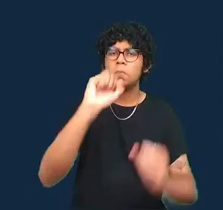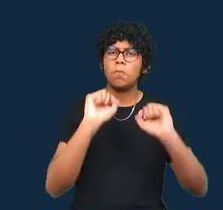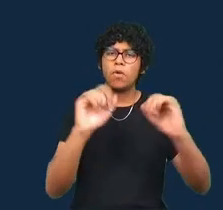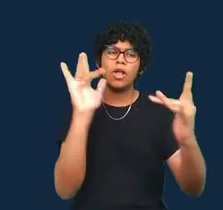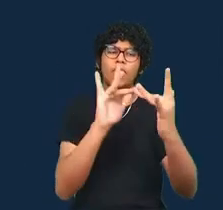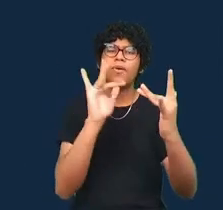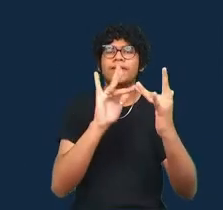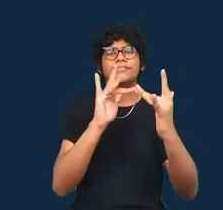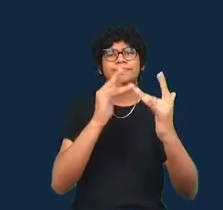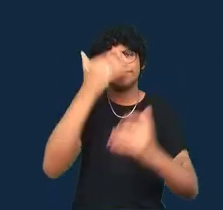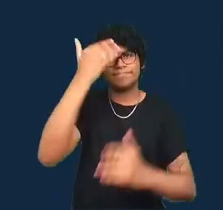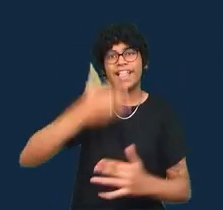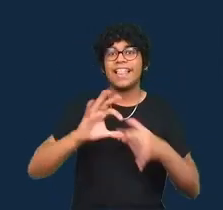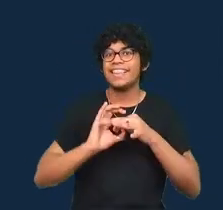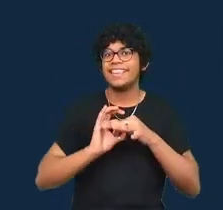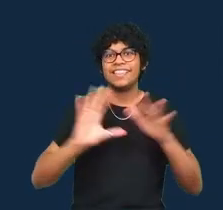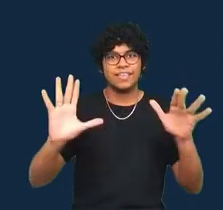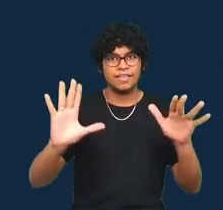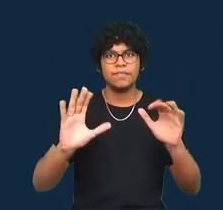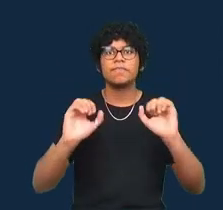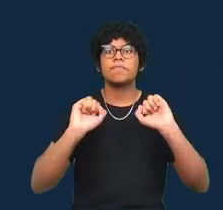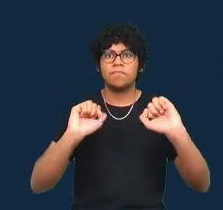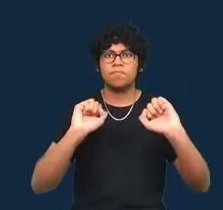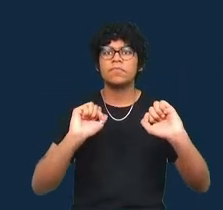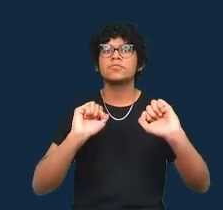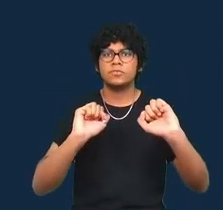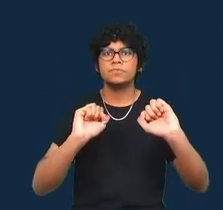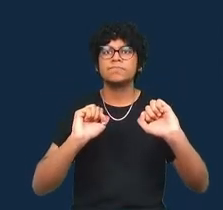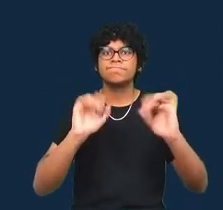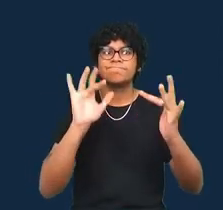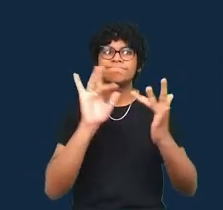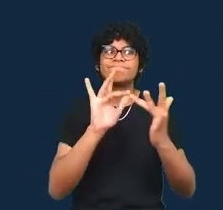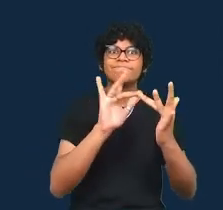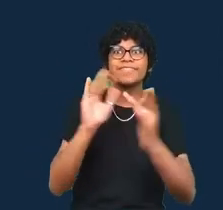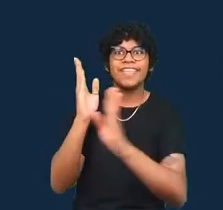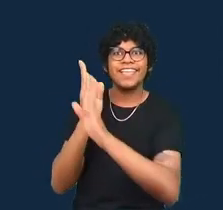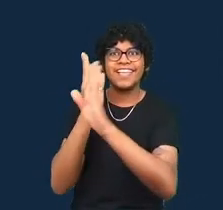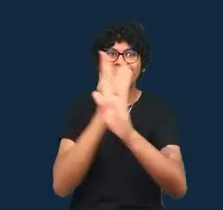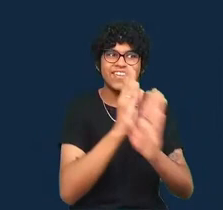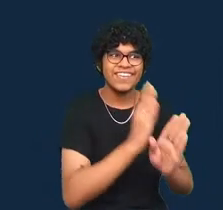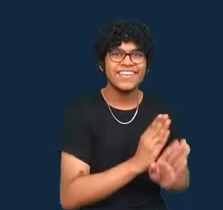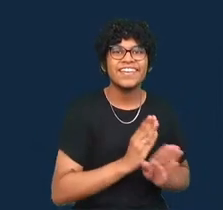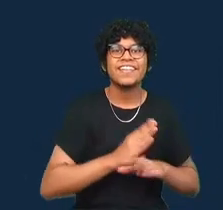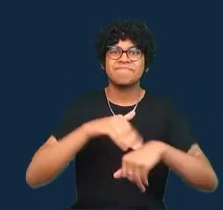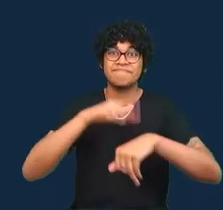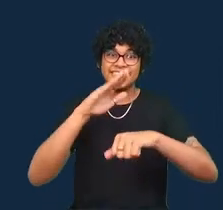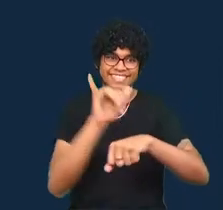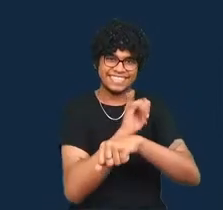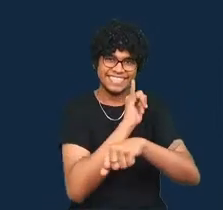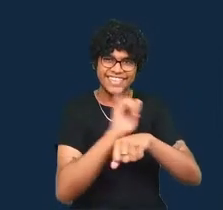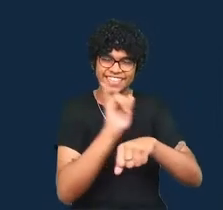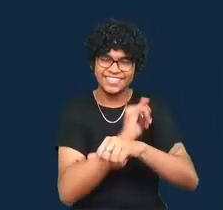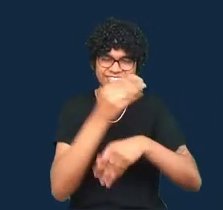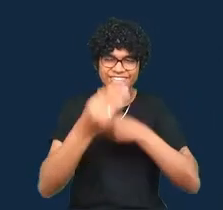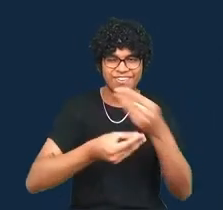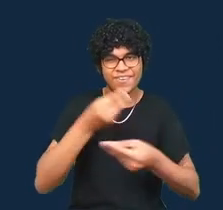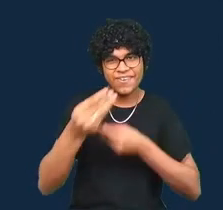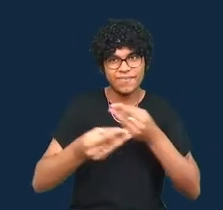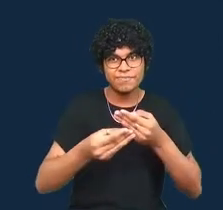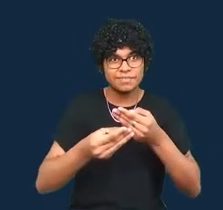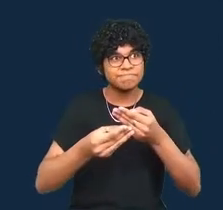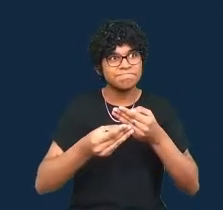outro exemplo porque adoraríamos continuar encontrando maneiras de explorar e ilustrar esses